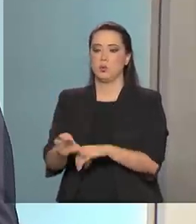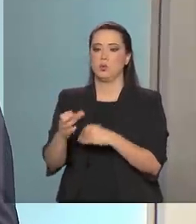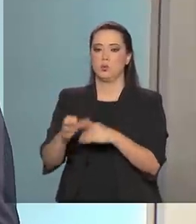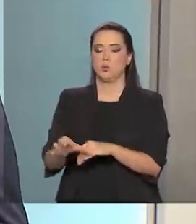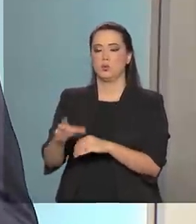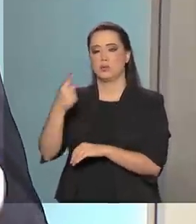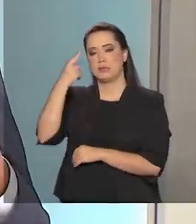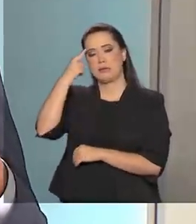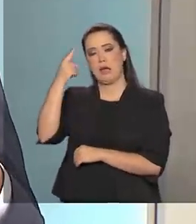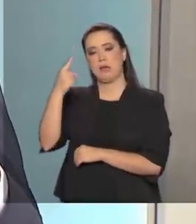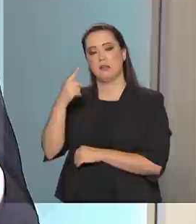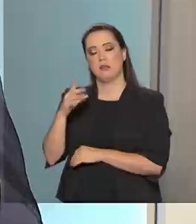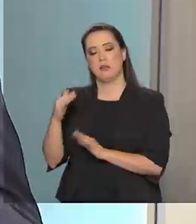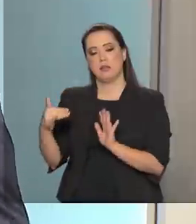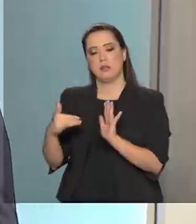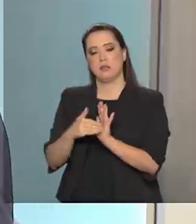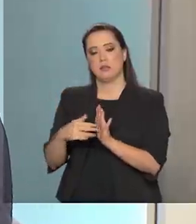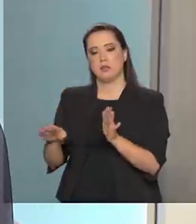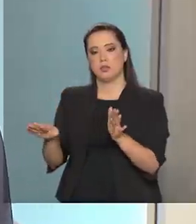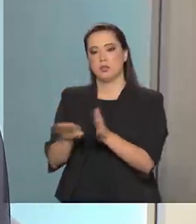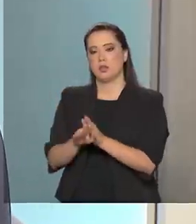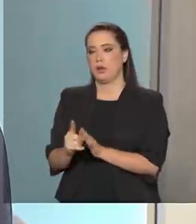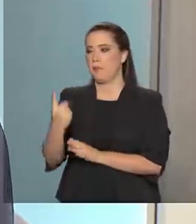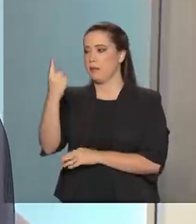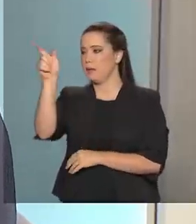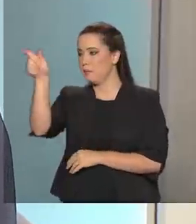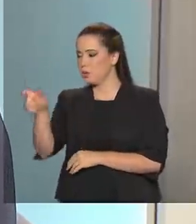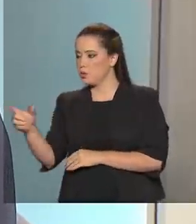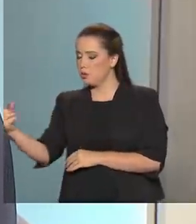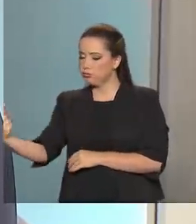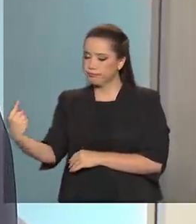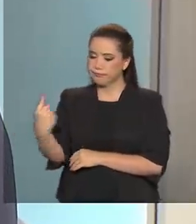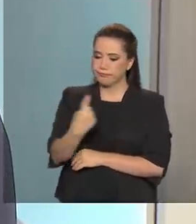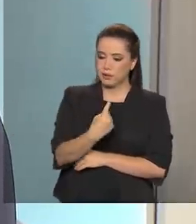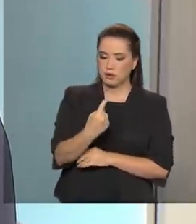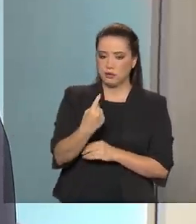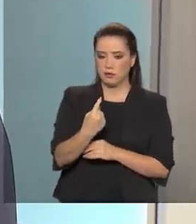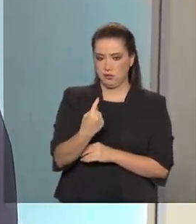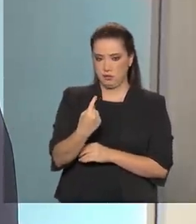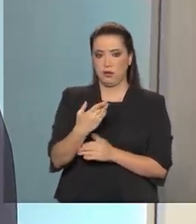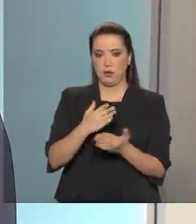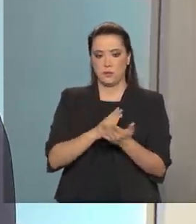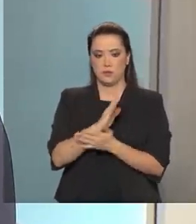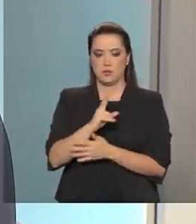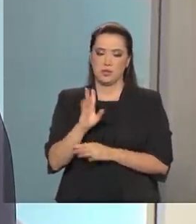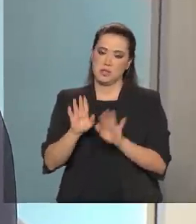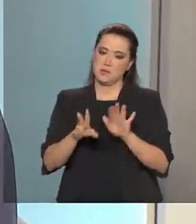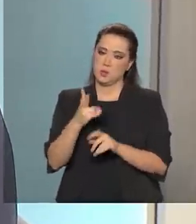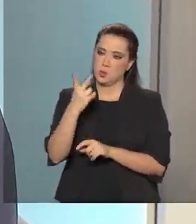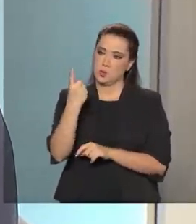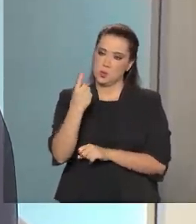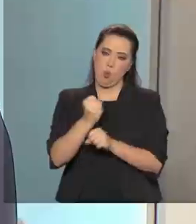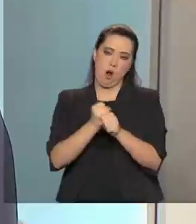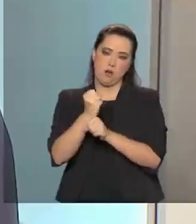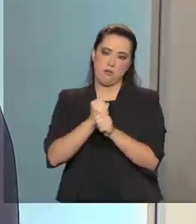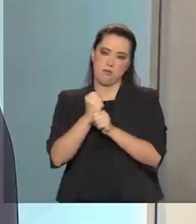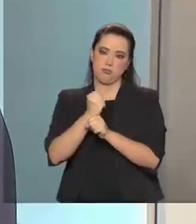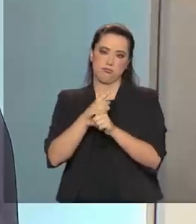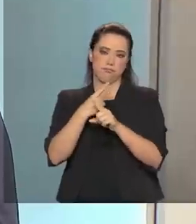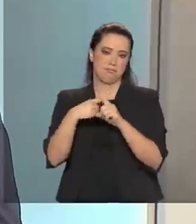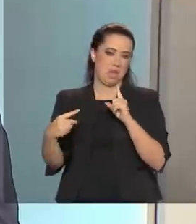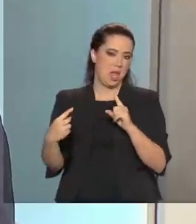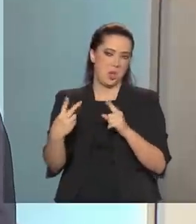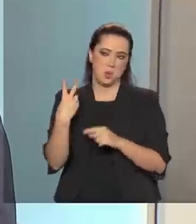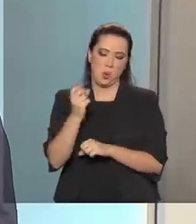a ideia de um concurso até chegar ao primeiro concursado, normalmente é de um ano e meio a dois anos. Então,